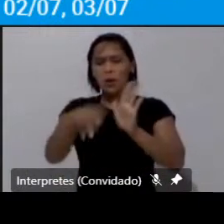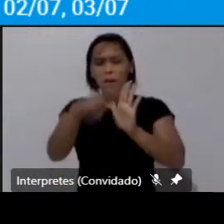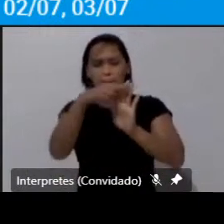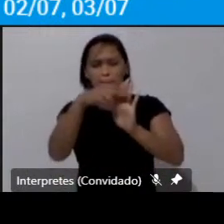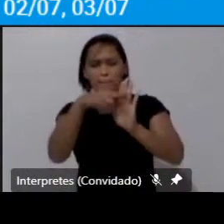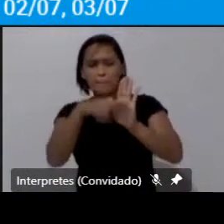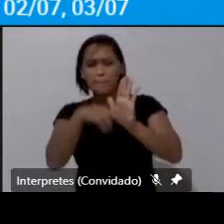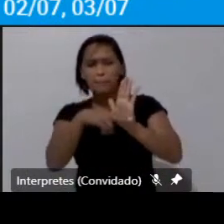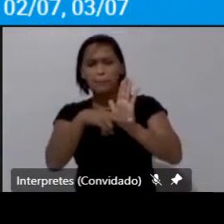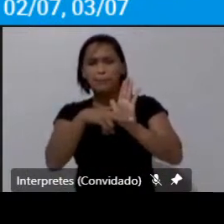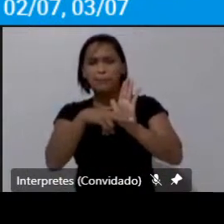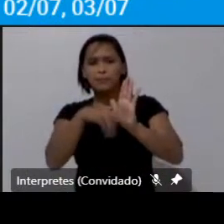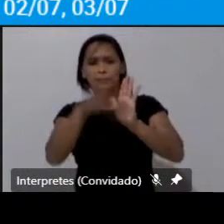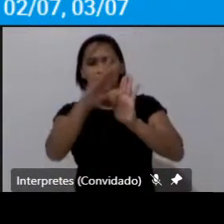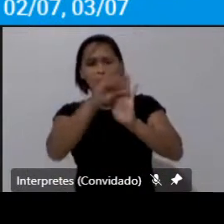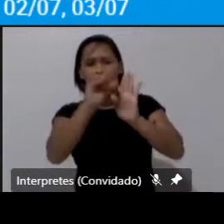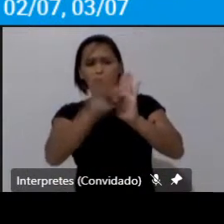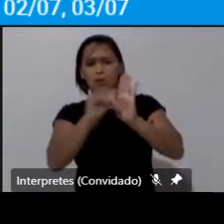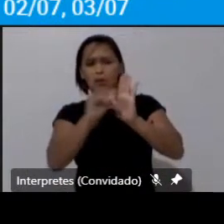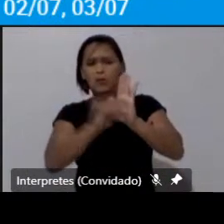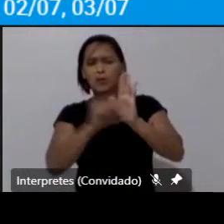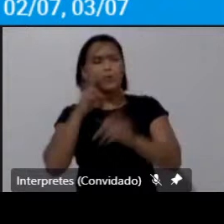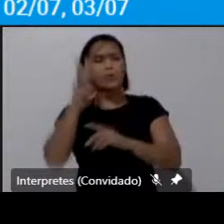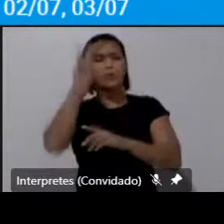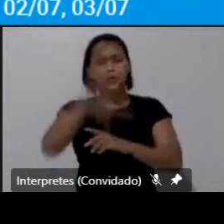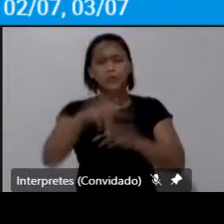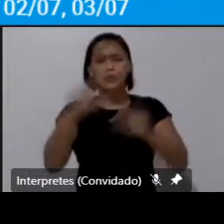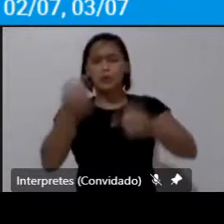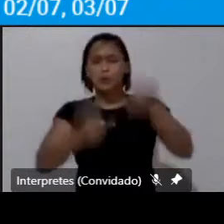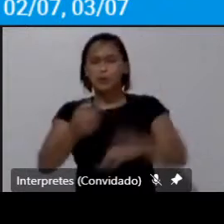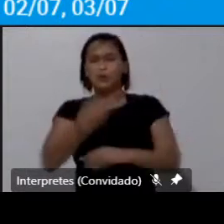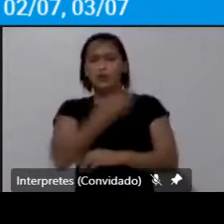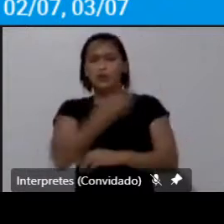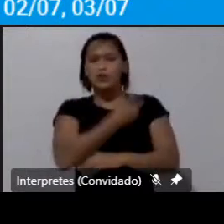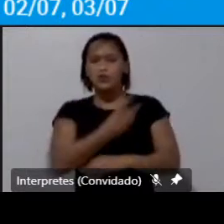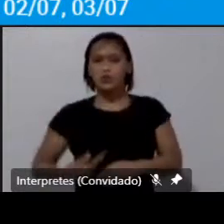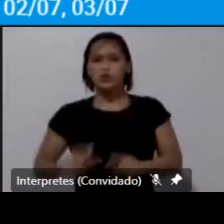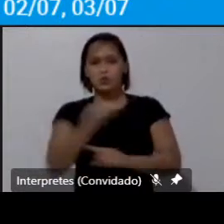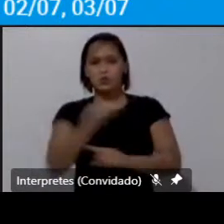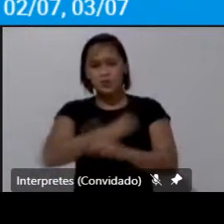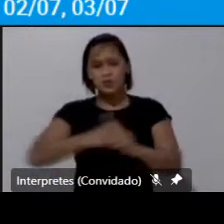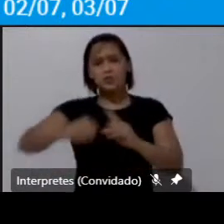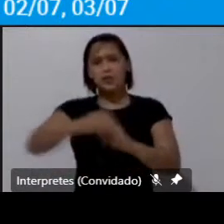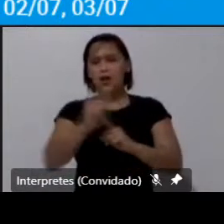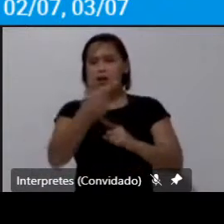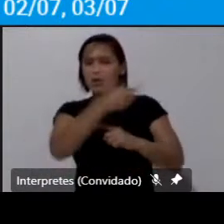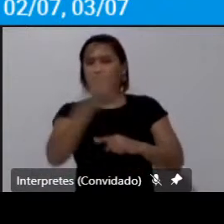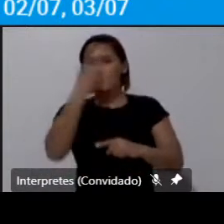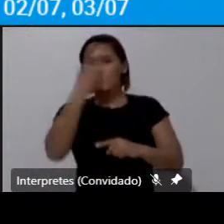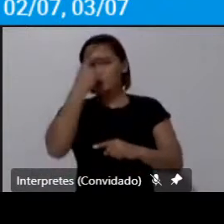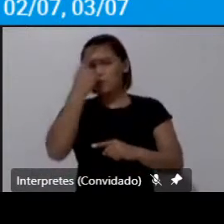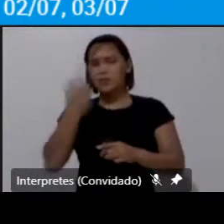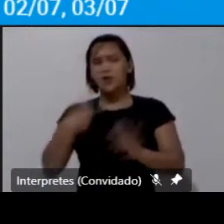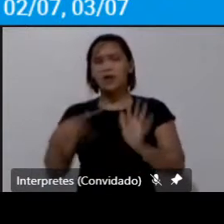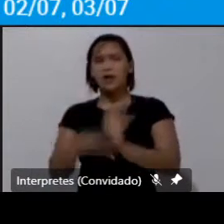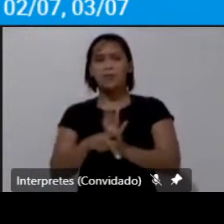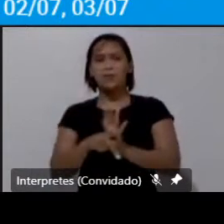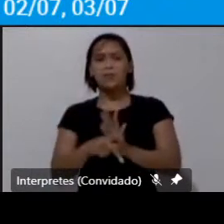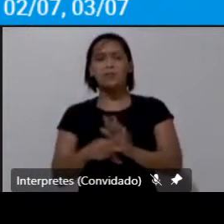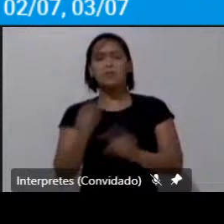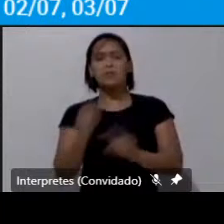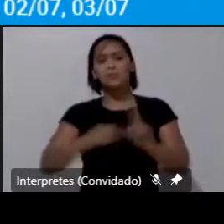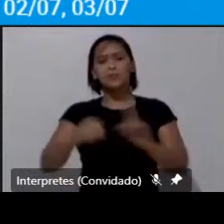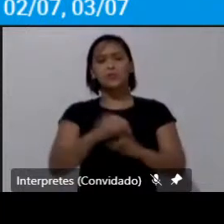uma visão sobre as políticas sociais nessa outra perspectiva eu diria que a própria política nacional de